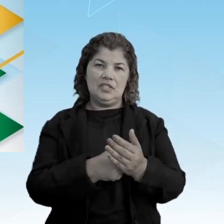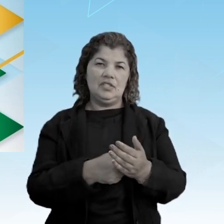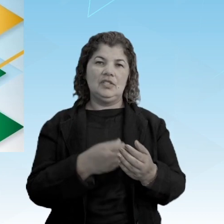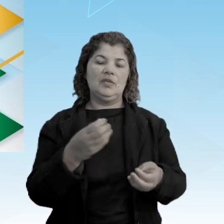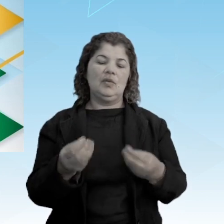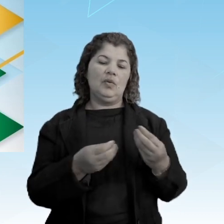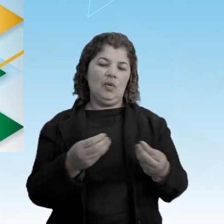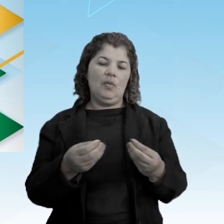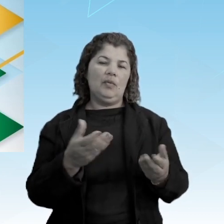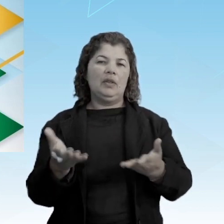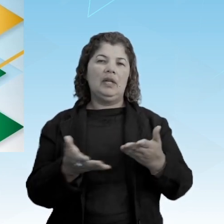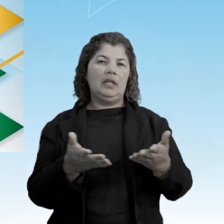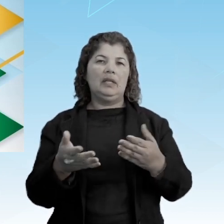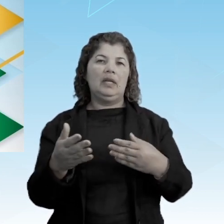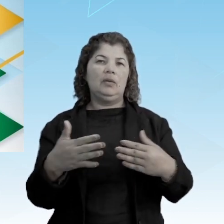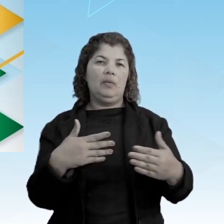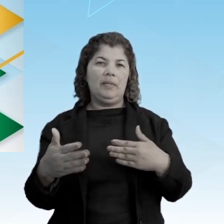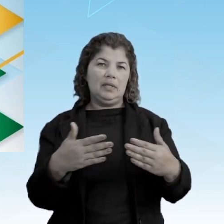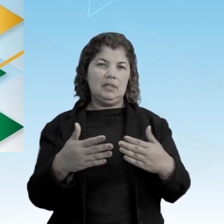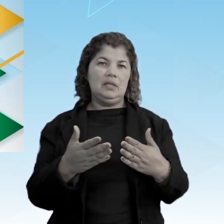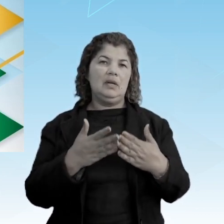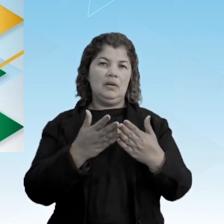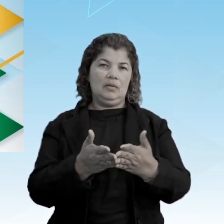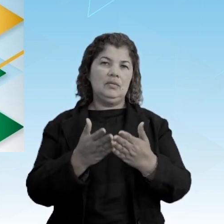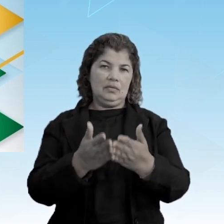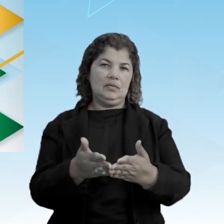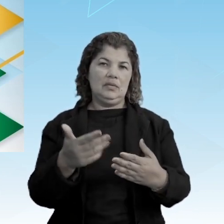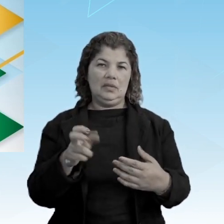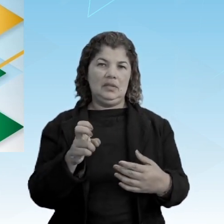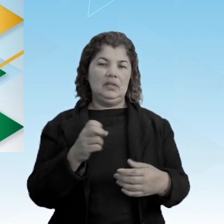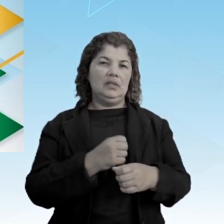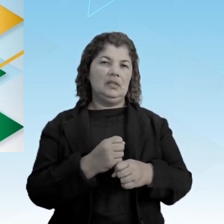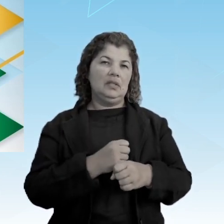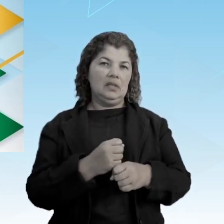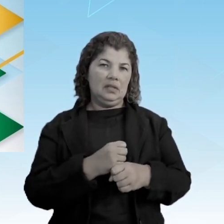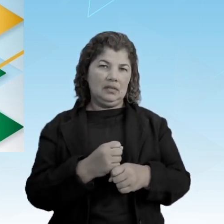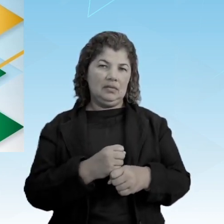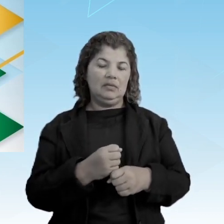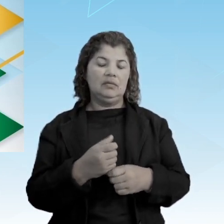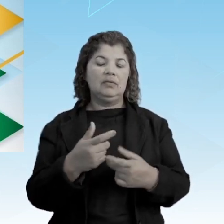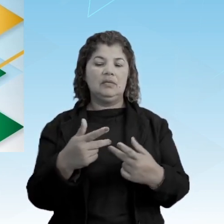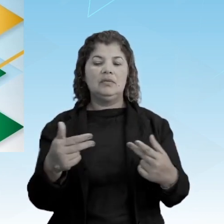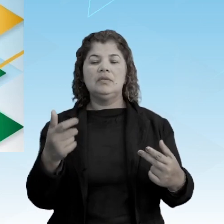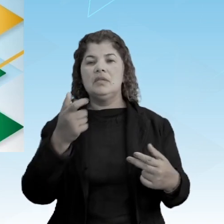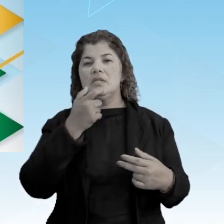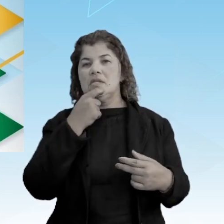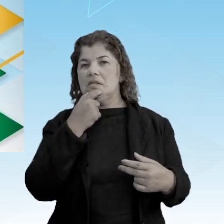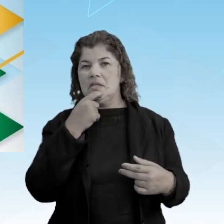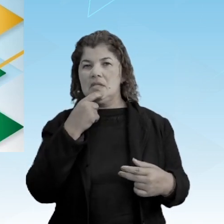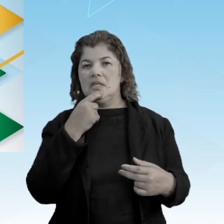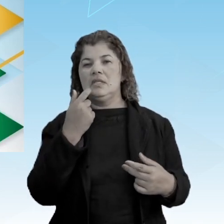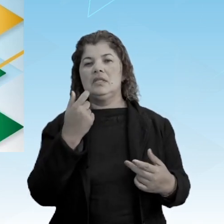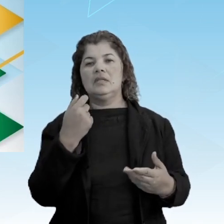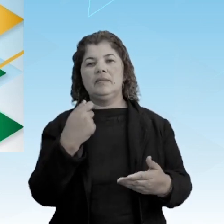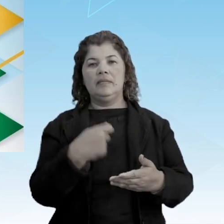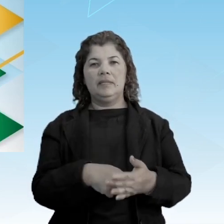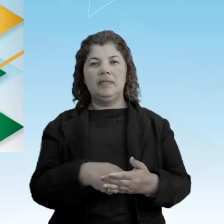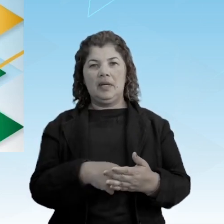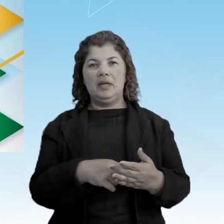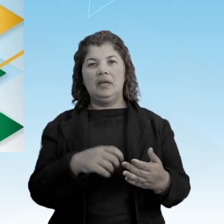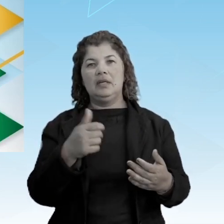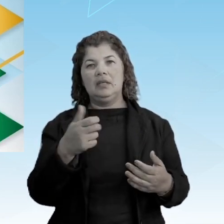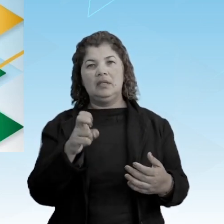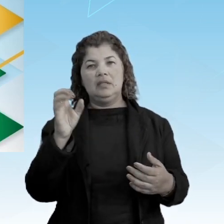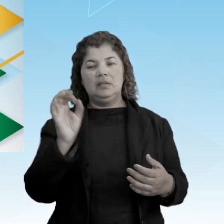e navegação por mais 15 anos, portanto, os produtos ingleses continuaria pagando apenas 5